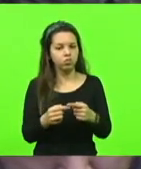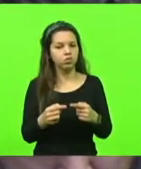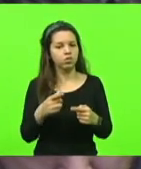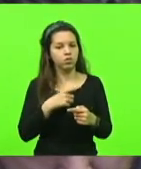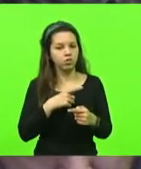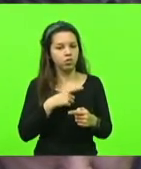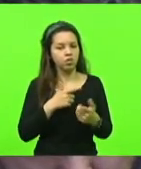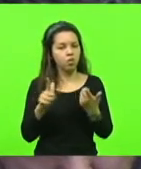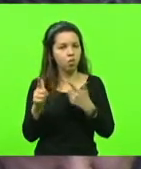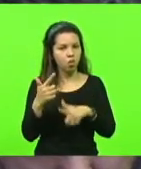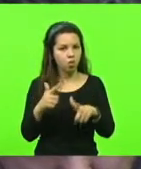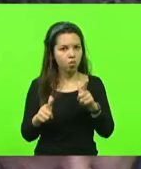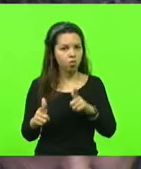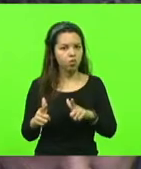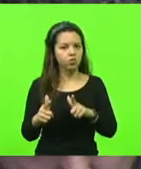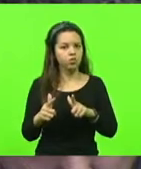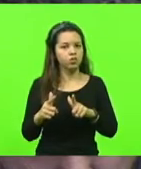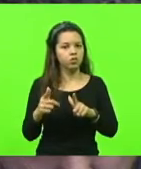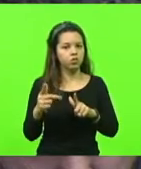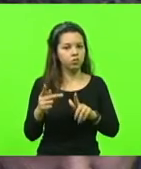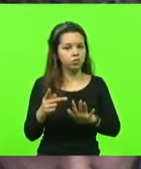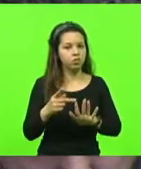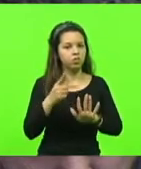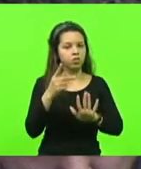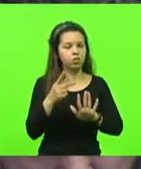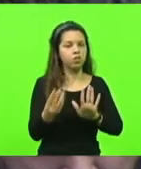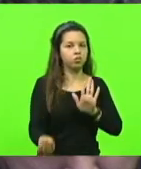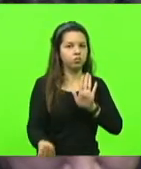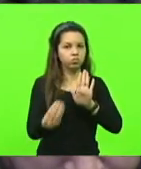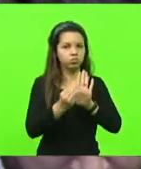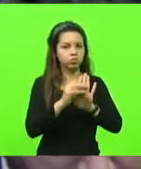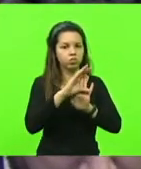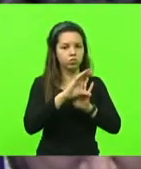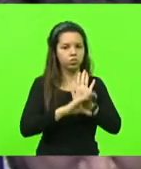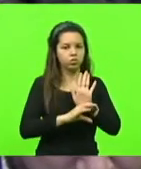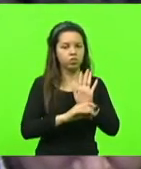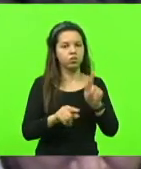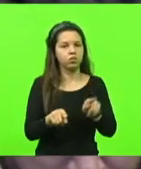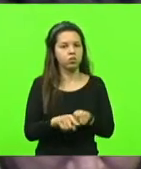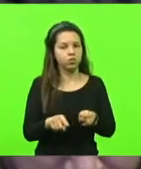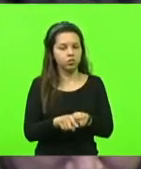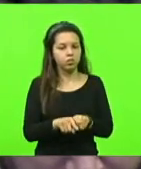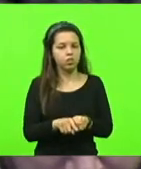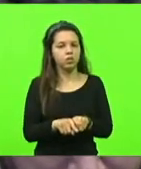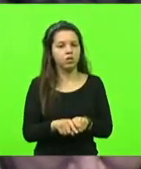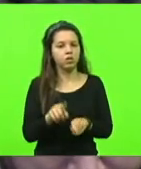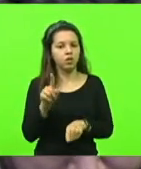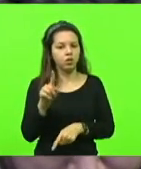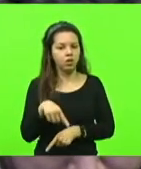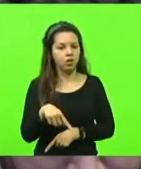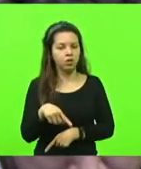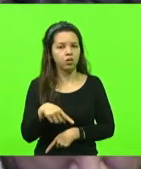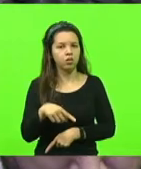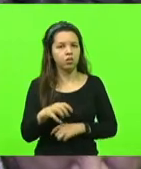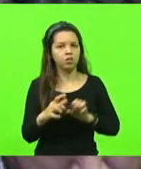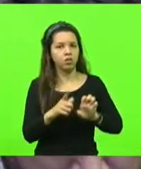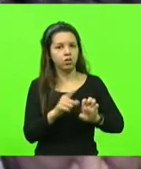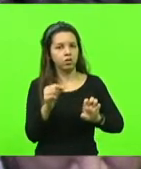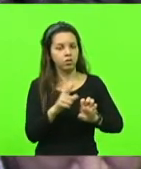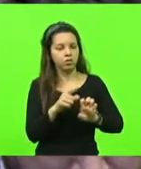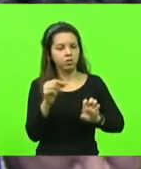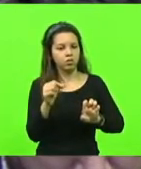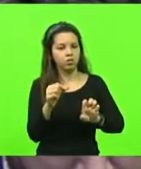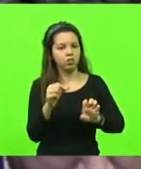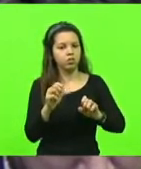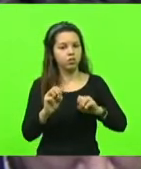prioridades aqui para inserir no currículo, que seria a questão do empreendedorismo, da